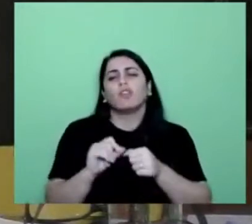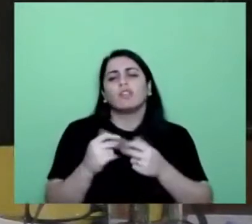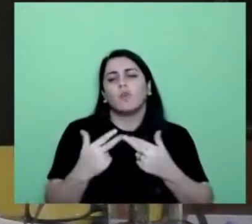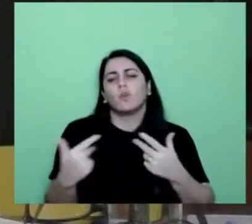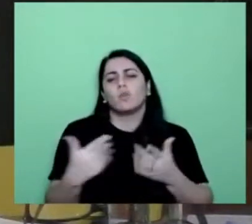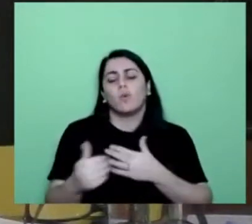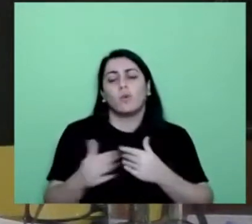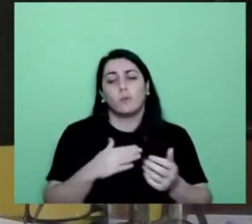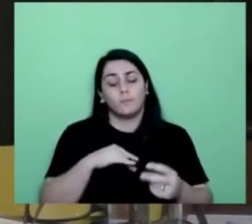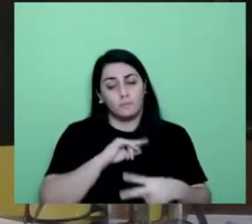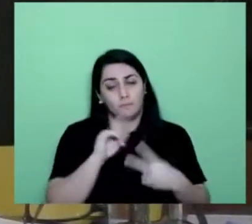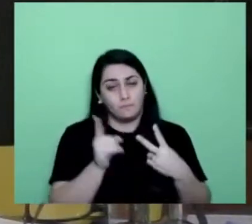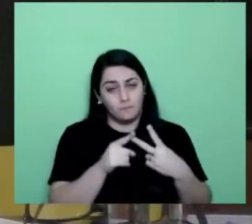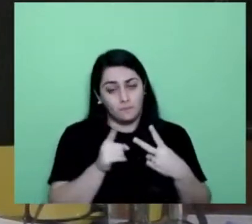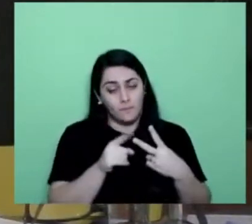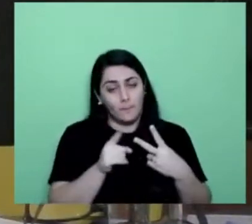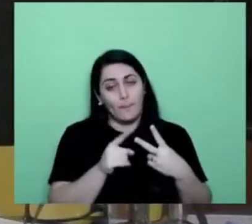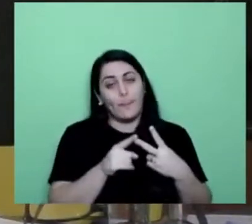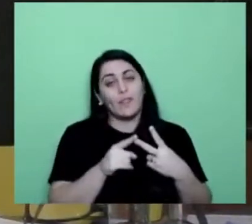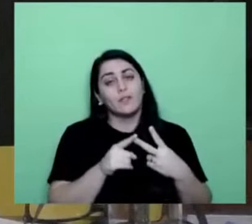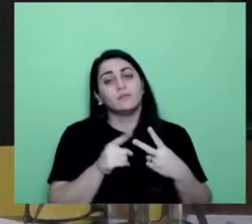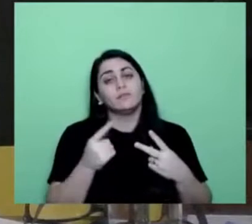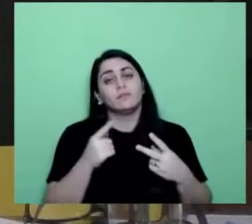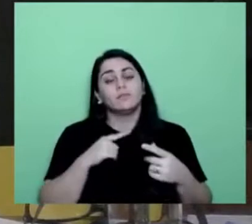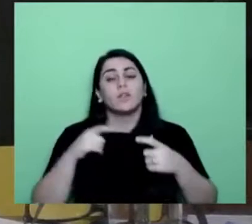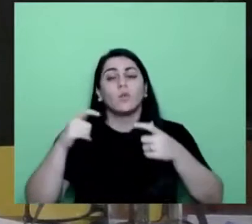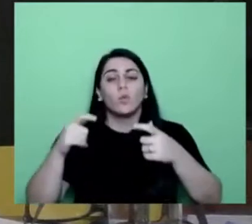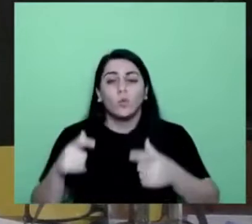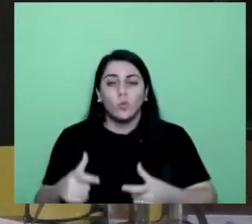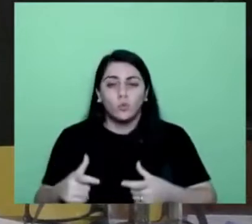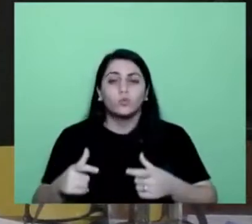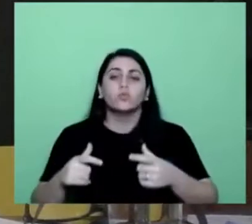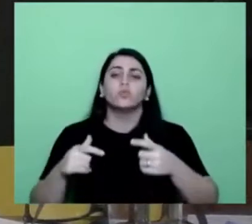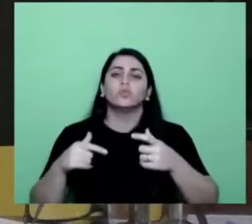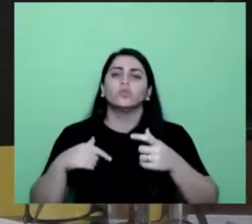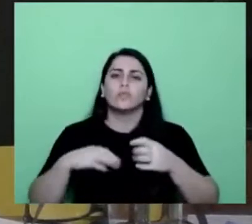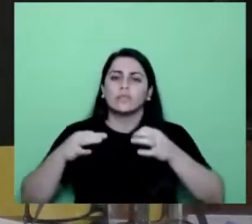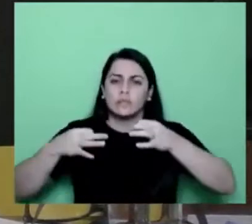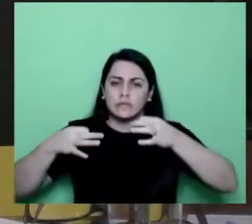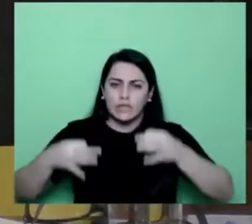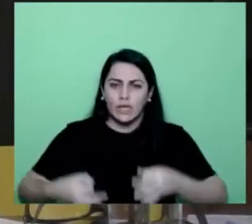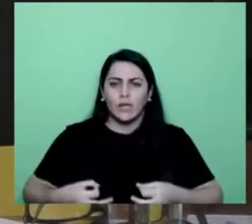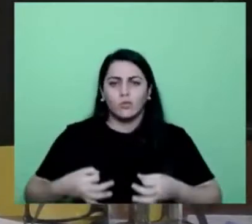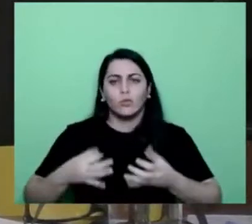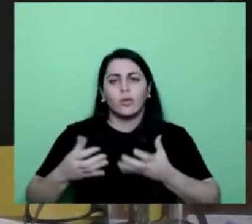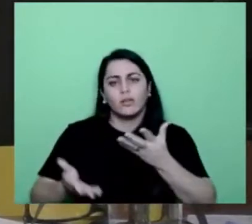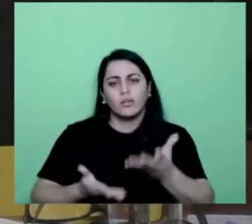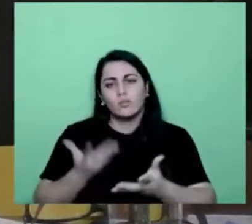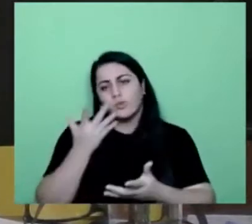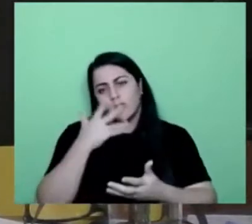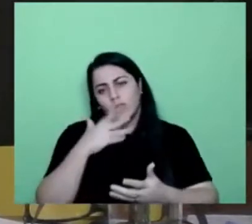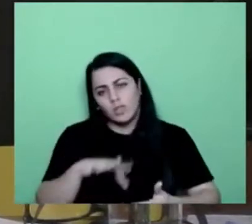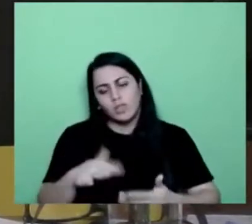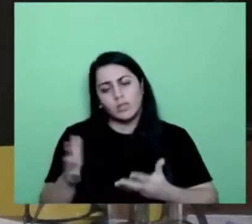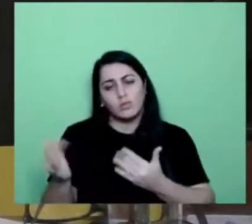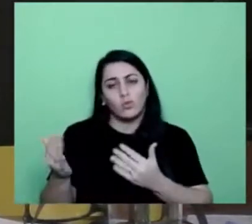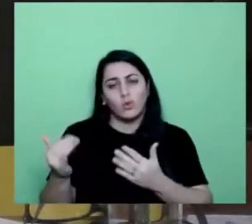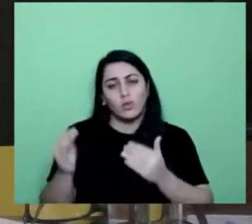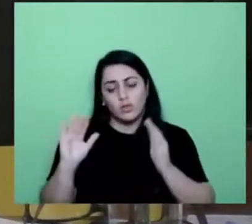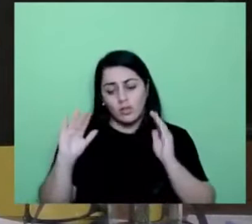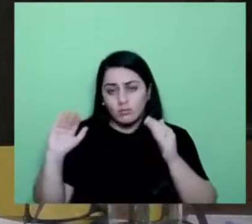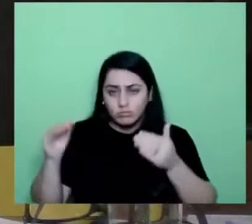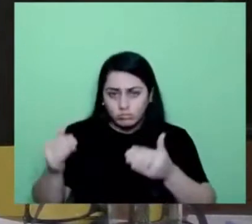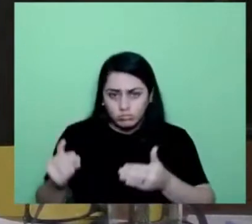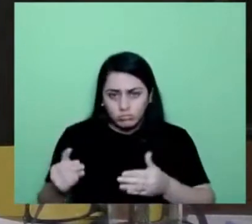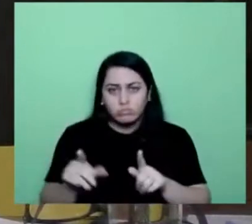segundo tipo de serviço é um acolhimento institucional específico para criança e adolescente em situação de rua. Específico, que também